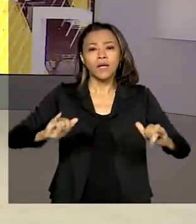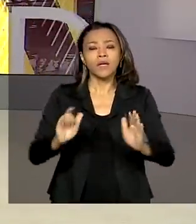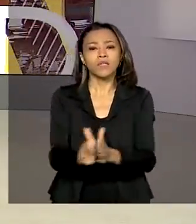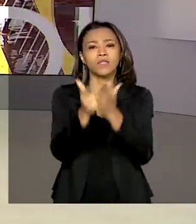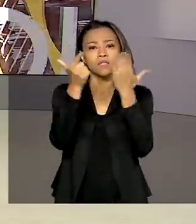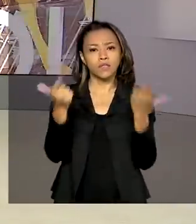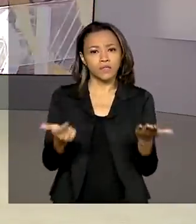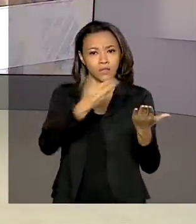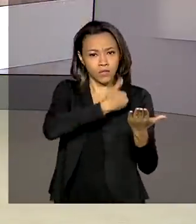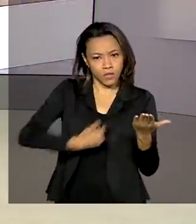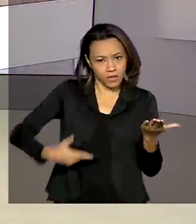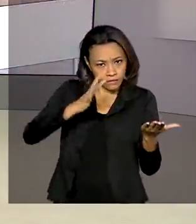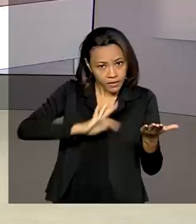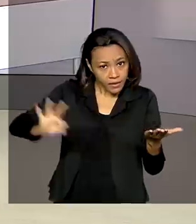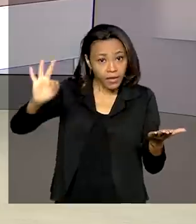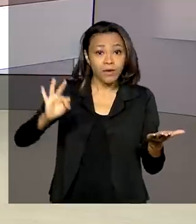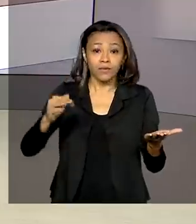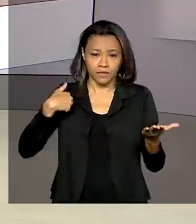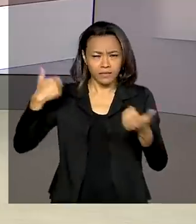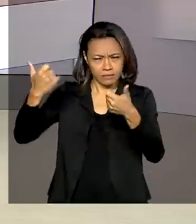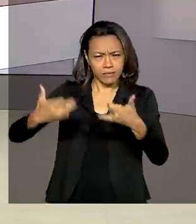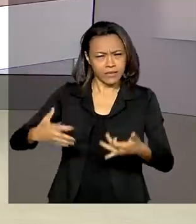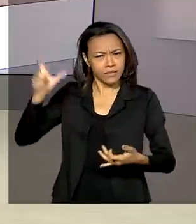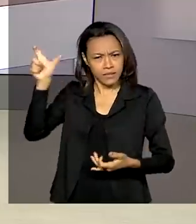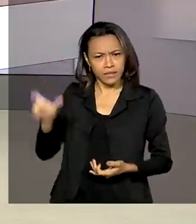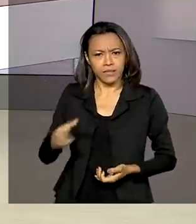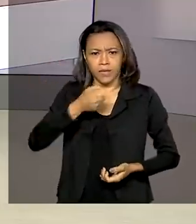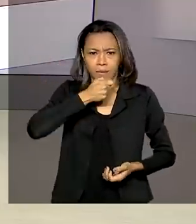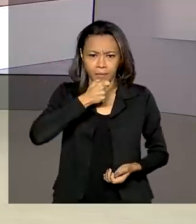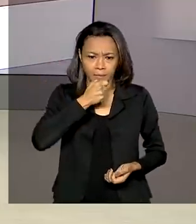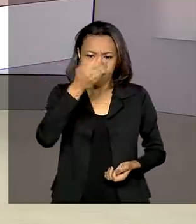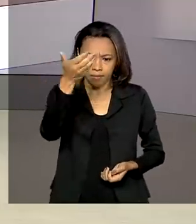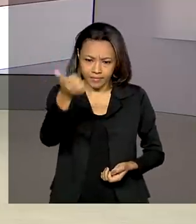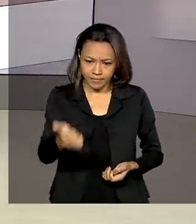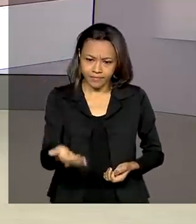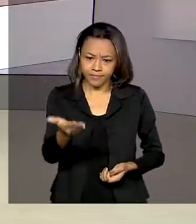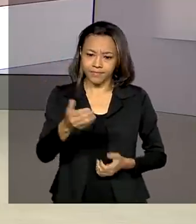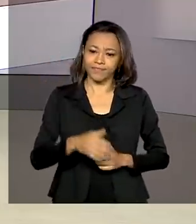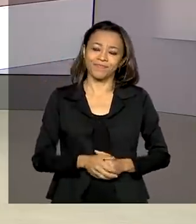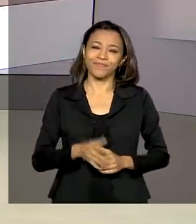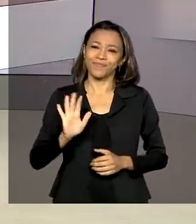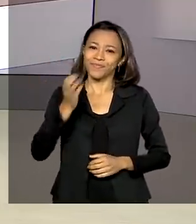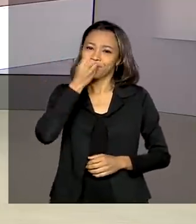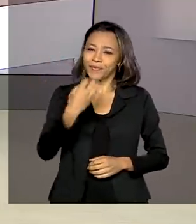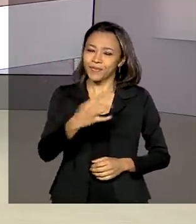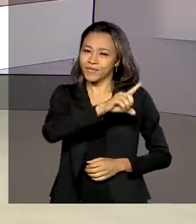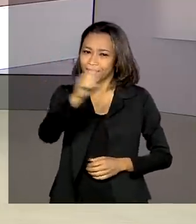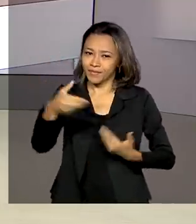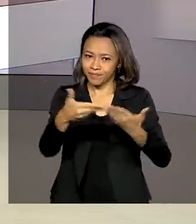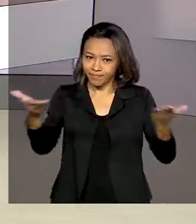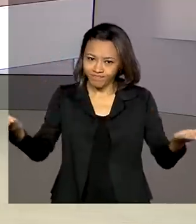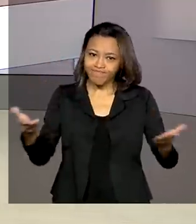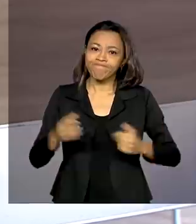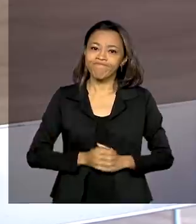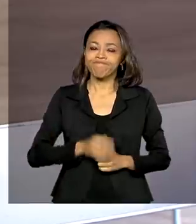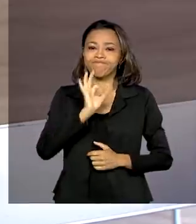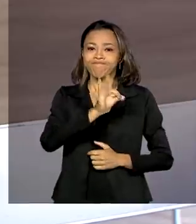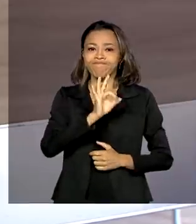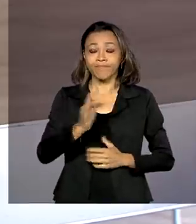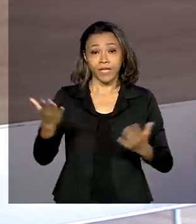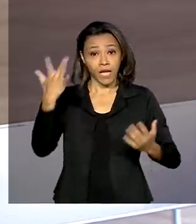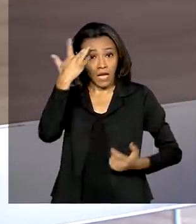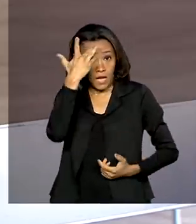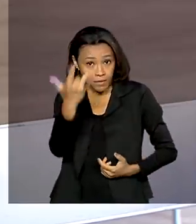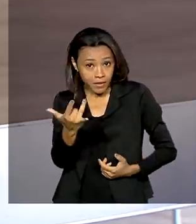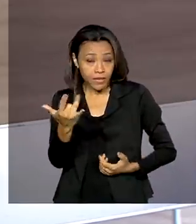até o Palácio do Planalto, Glauco de Queiroz conta pra gente. Oi, Glauco, bom dia. Bom dia, Renato, bom dia a todos. É isso mesmo, recebem